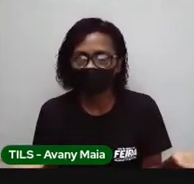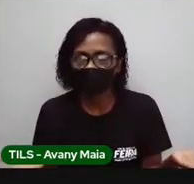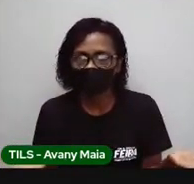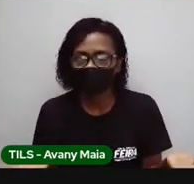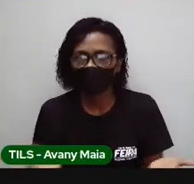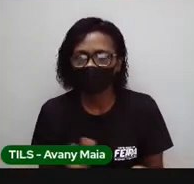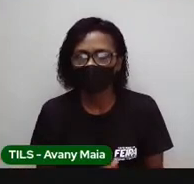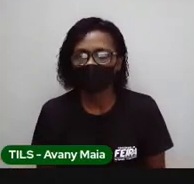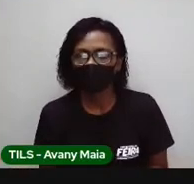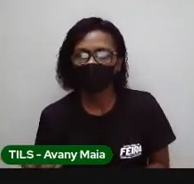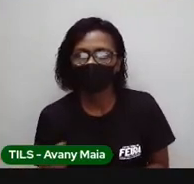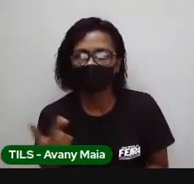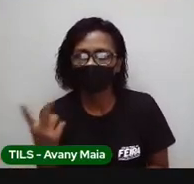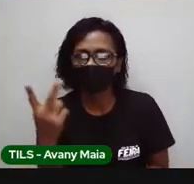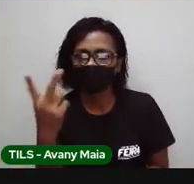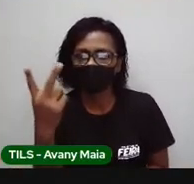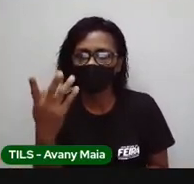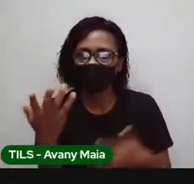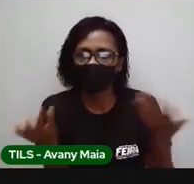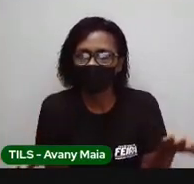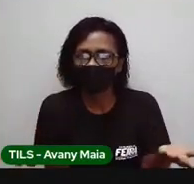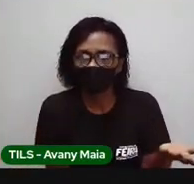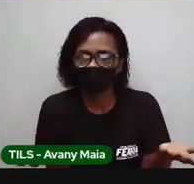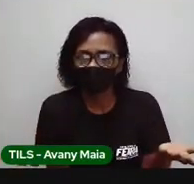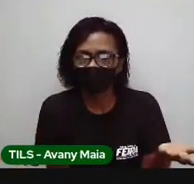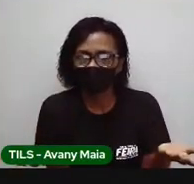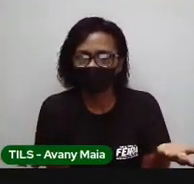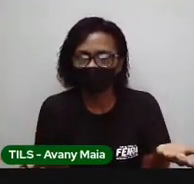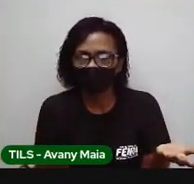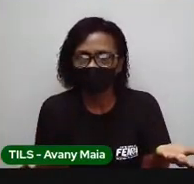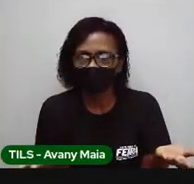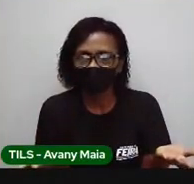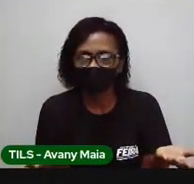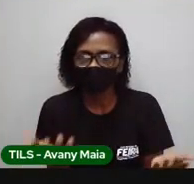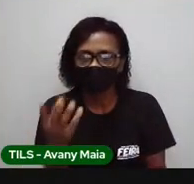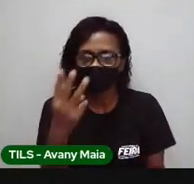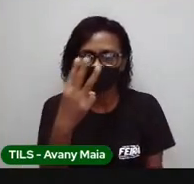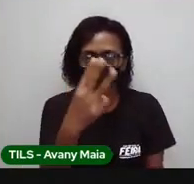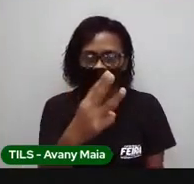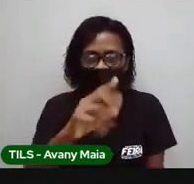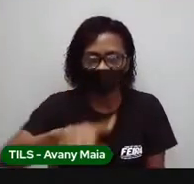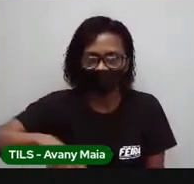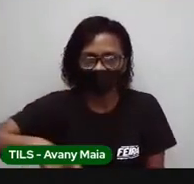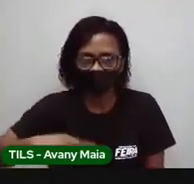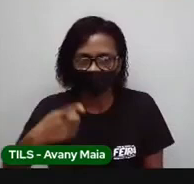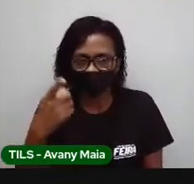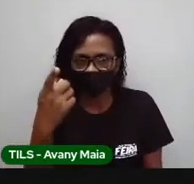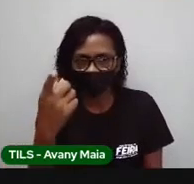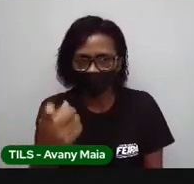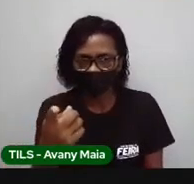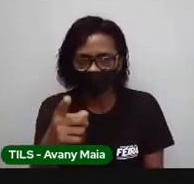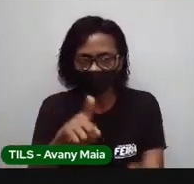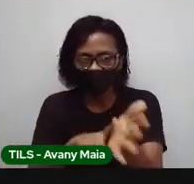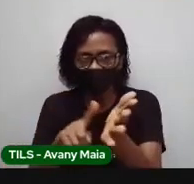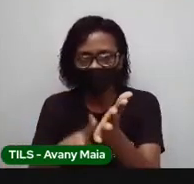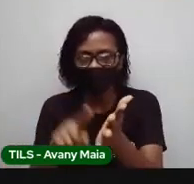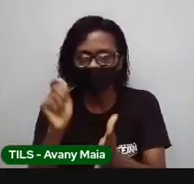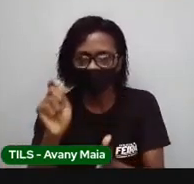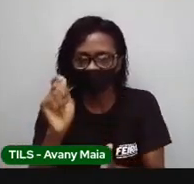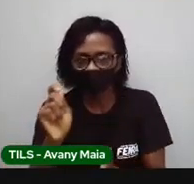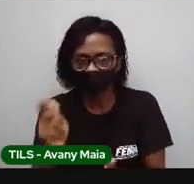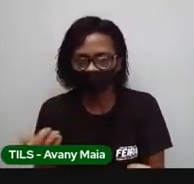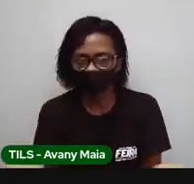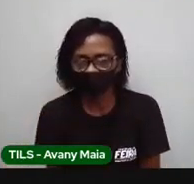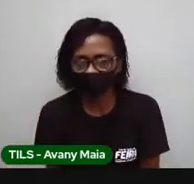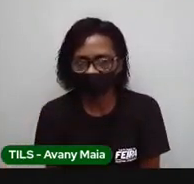vale quantos quilogramas? Bom, então, eu pensei assim. Três mil gramas,